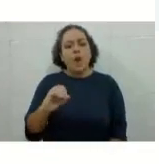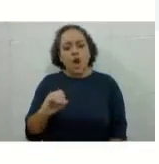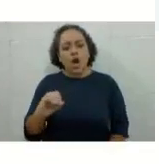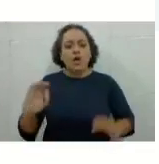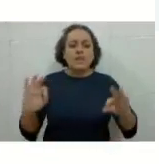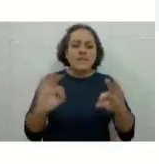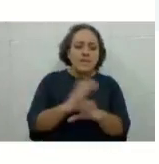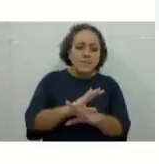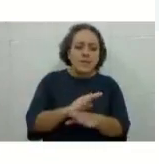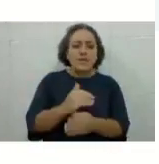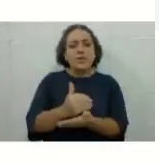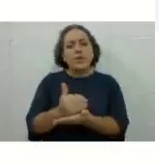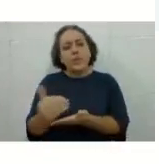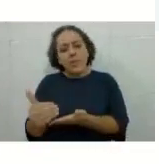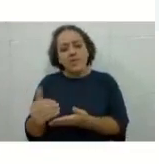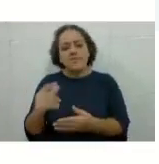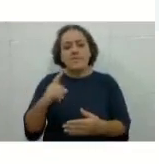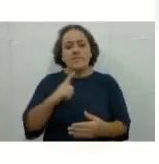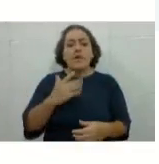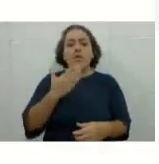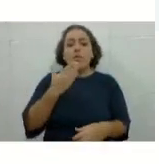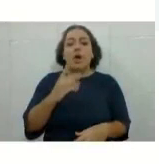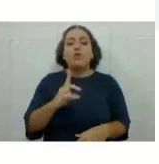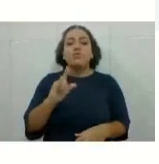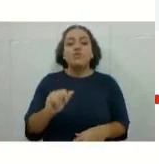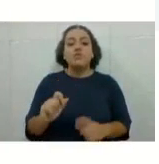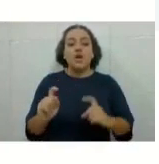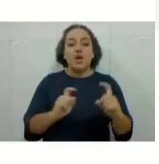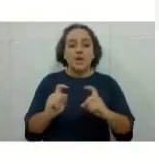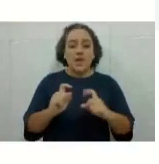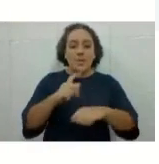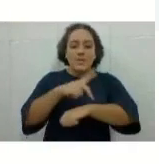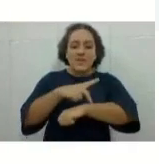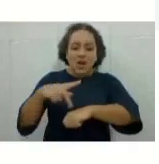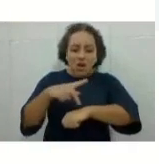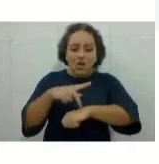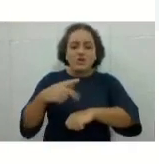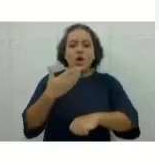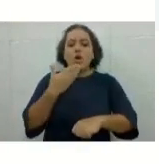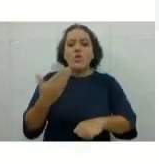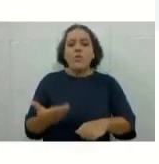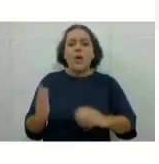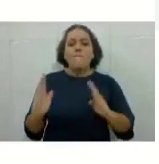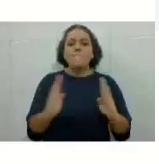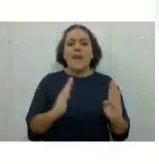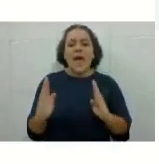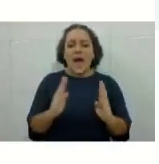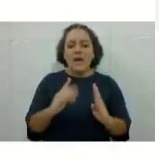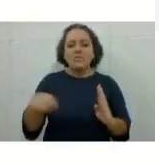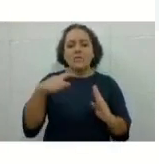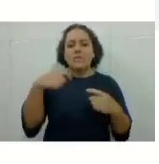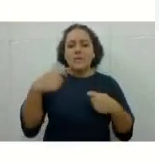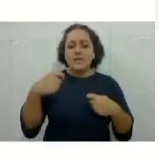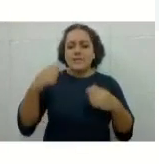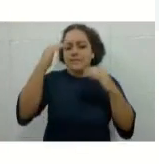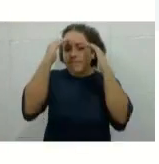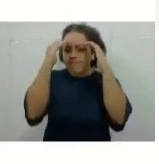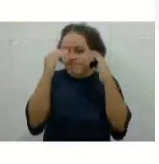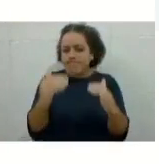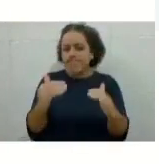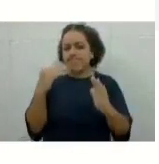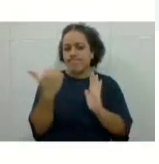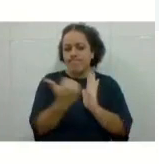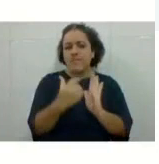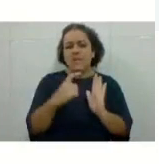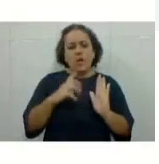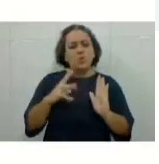horários não, dias de reuniões pedagógicas, prazos que vocês precisam cumprir, tá tudo aqui. É, e